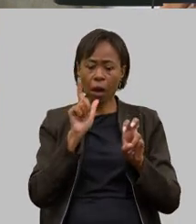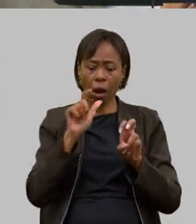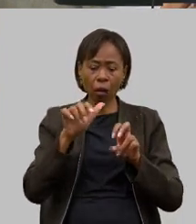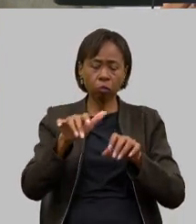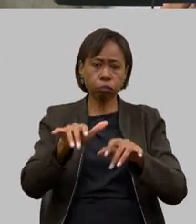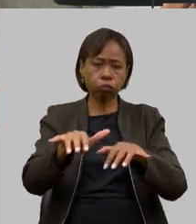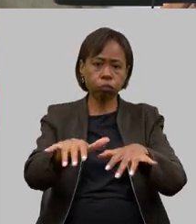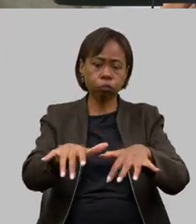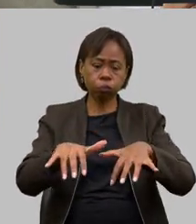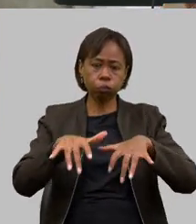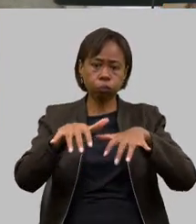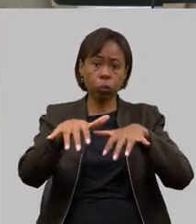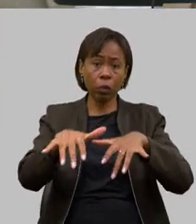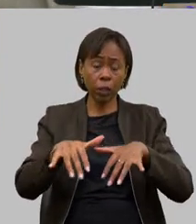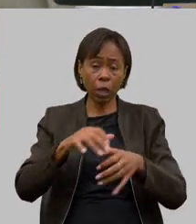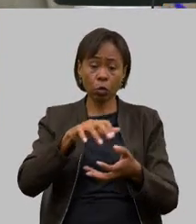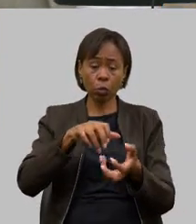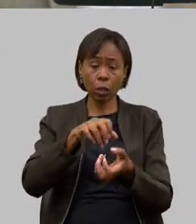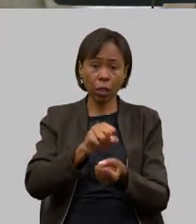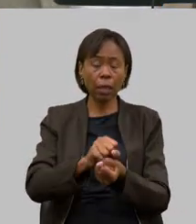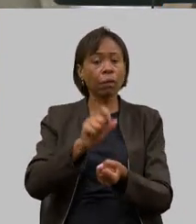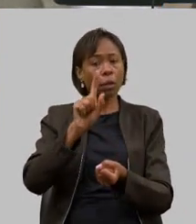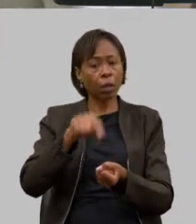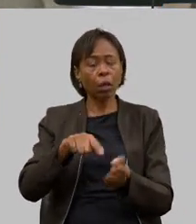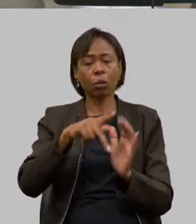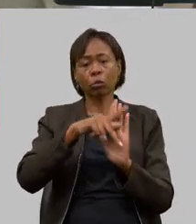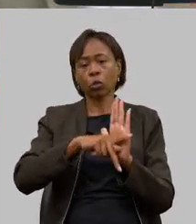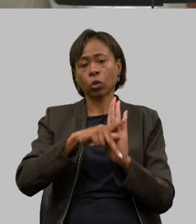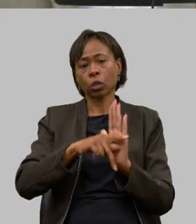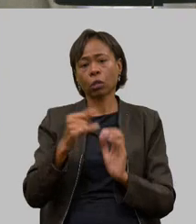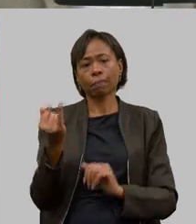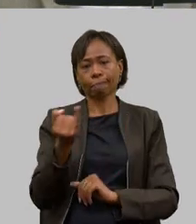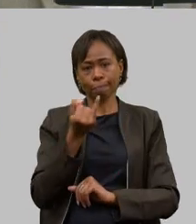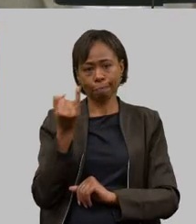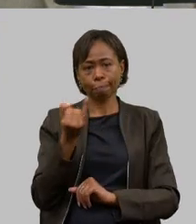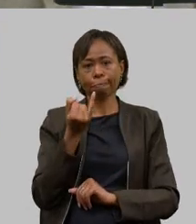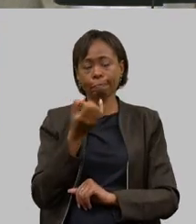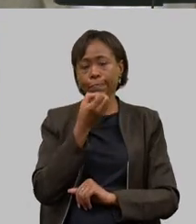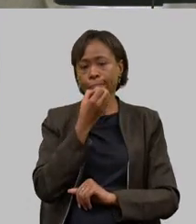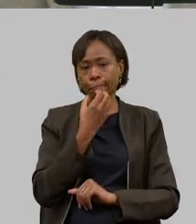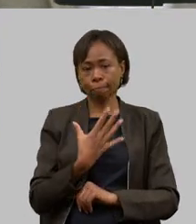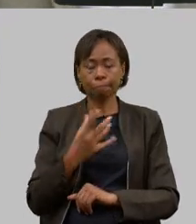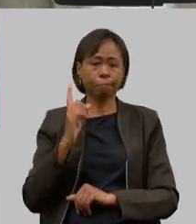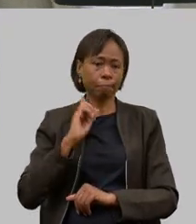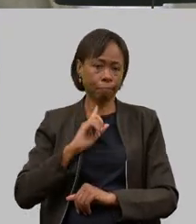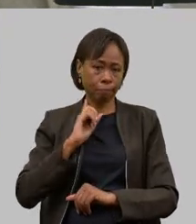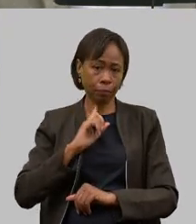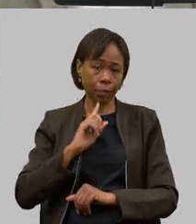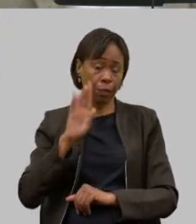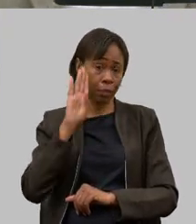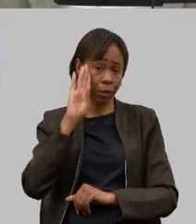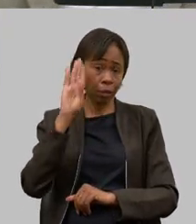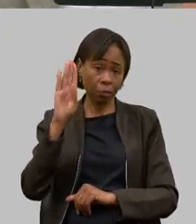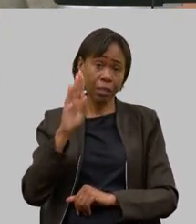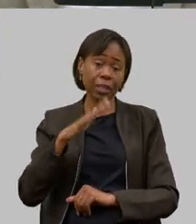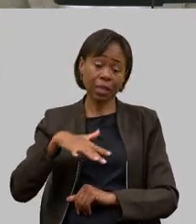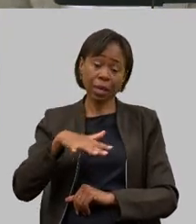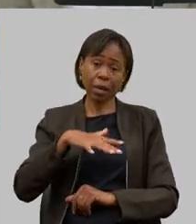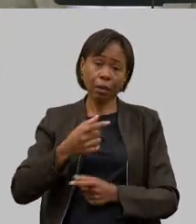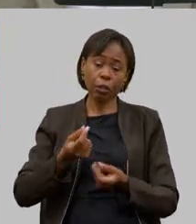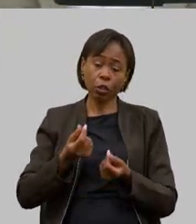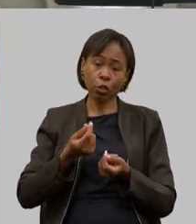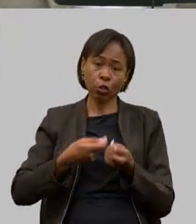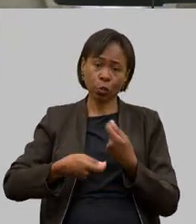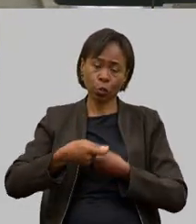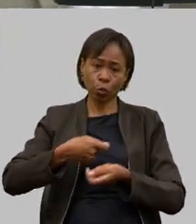um projeto extremamente benéfico e importante para o estado de Minas Gerais sobretudo para a economia para os